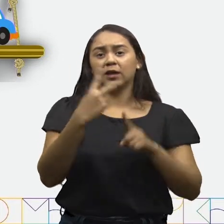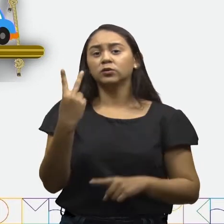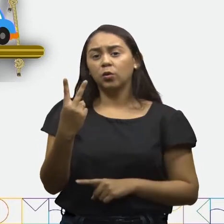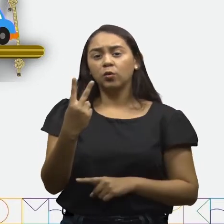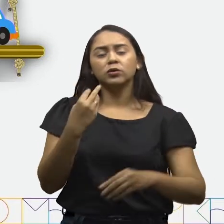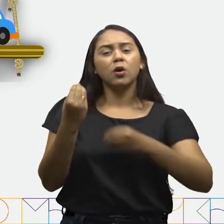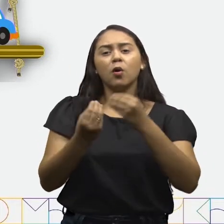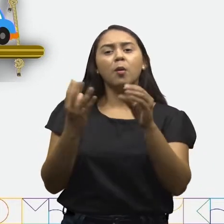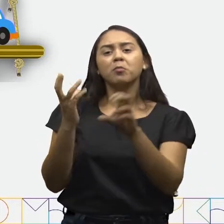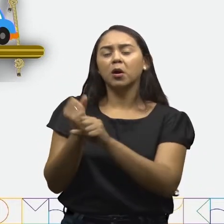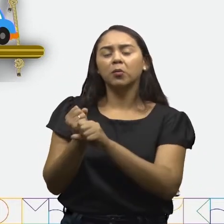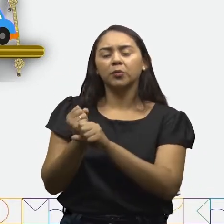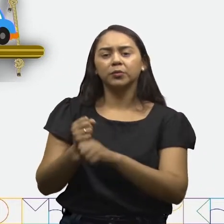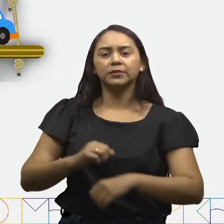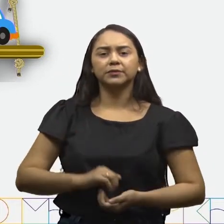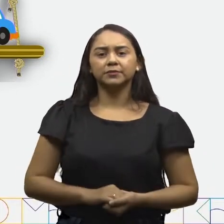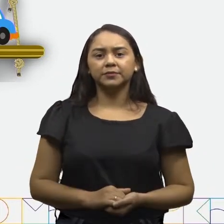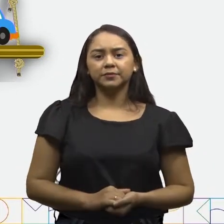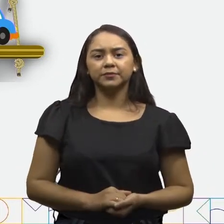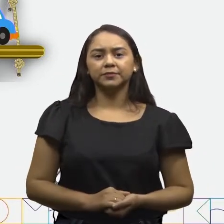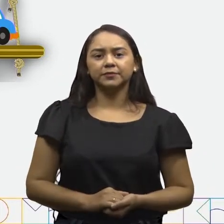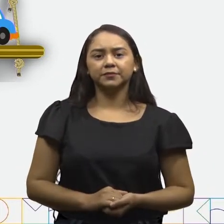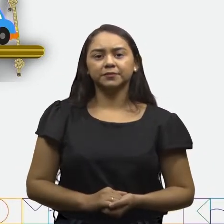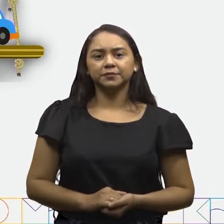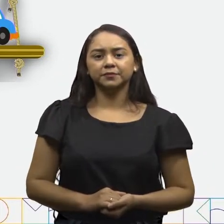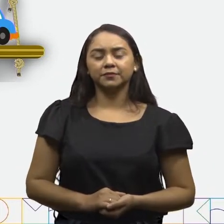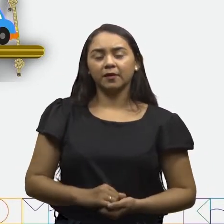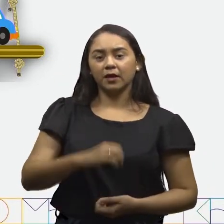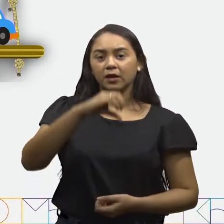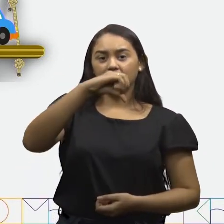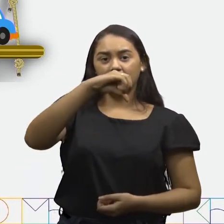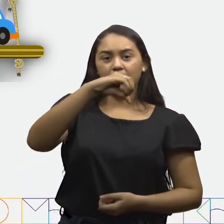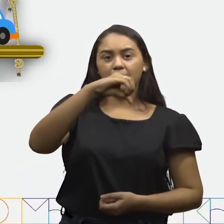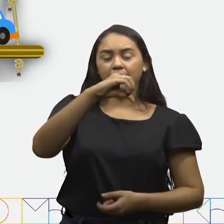podemos armar essa conta da seguinte maneira.